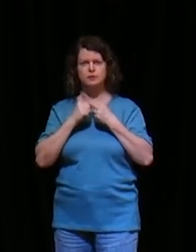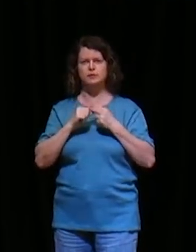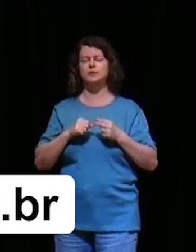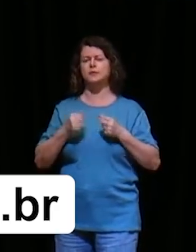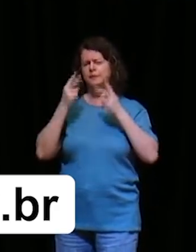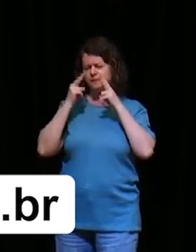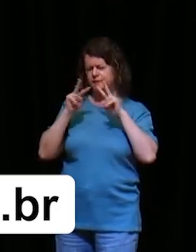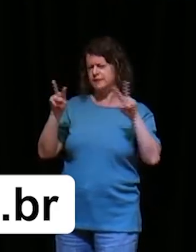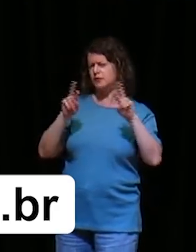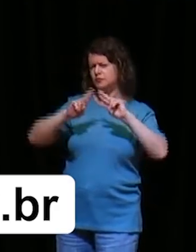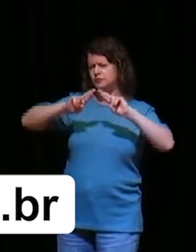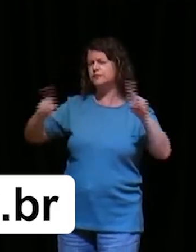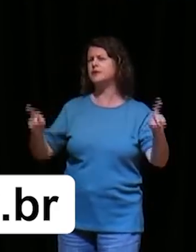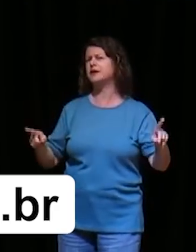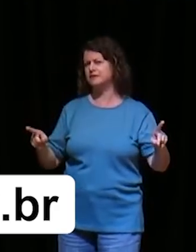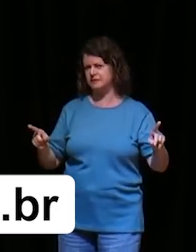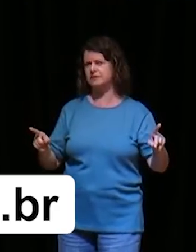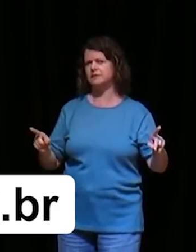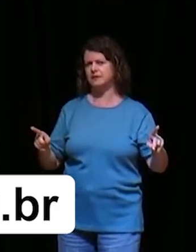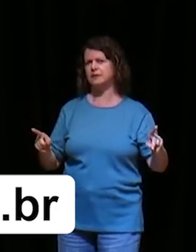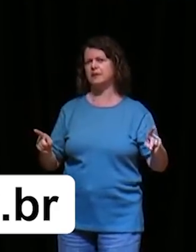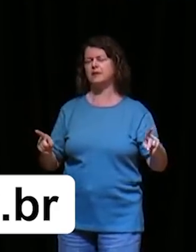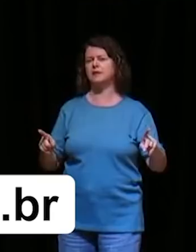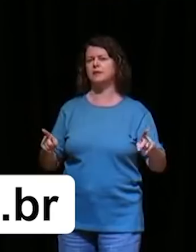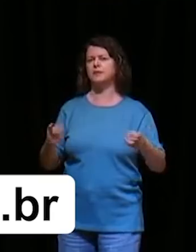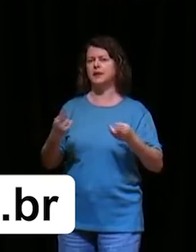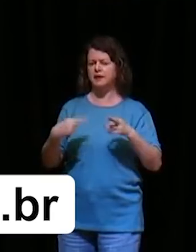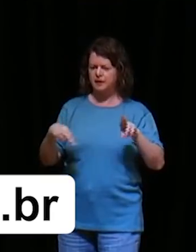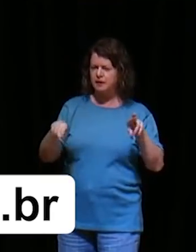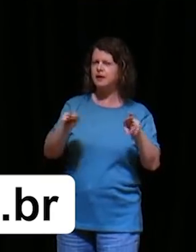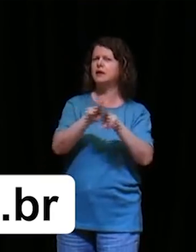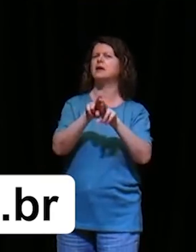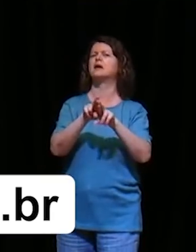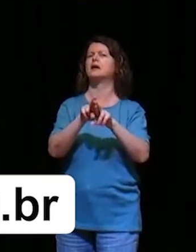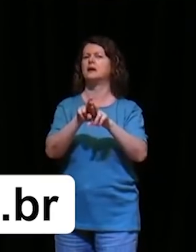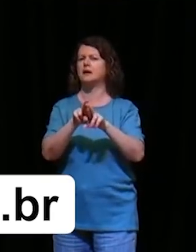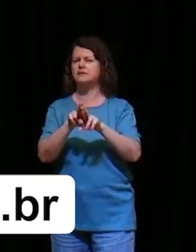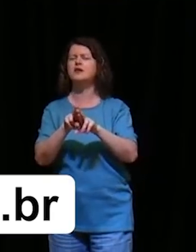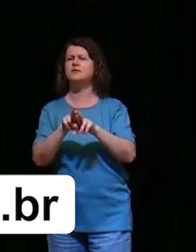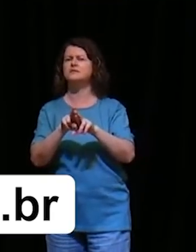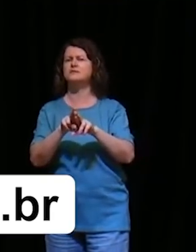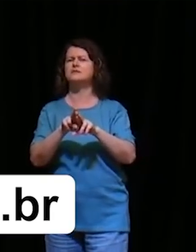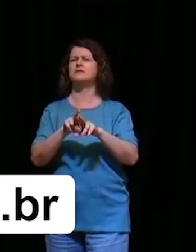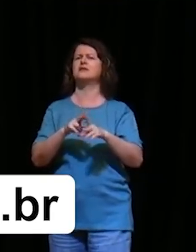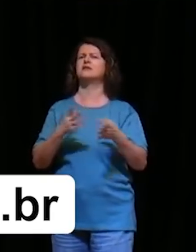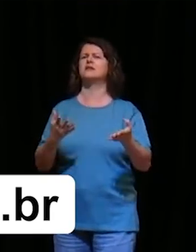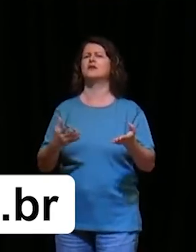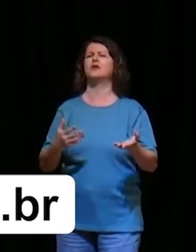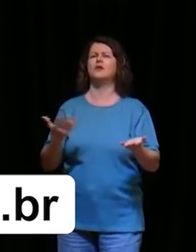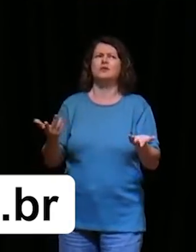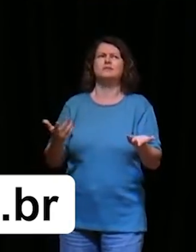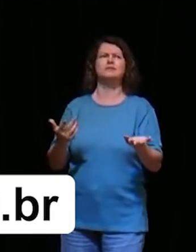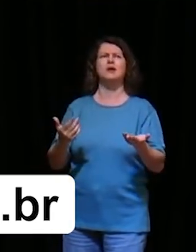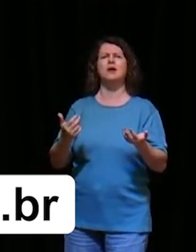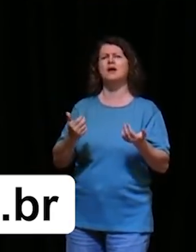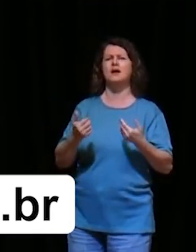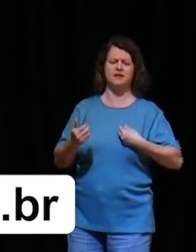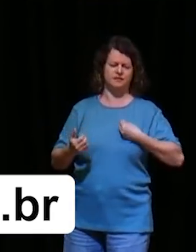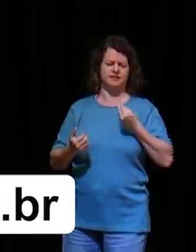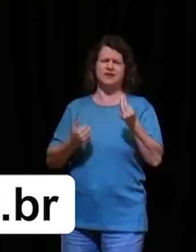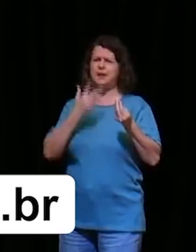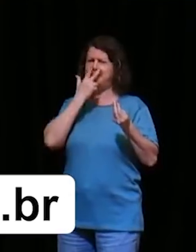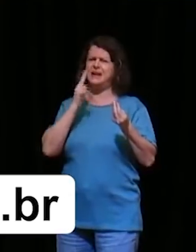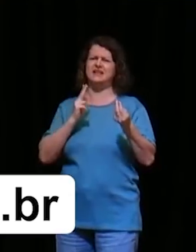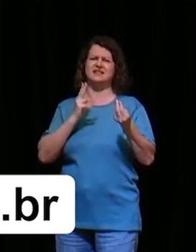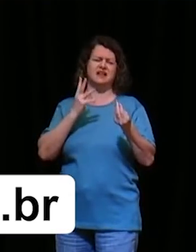diferente, no jejum, para reconstrução, o jejum, que a gente faz, quando a gente quer, restaurar a vida, você vai ver,